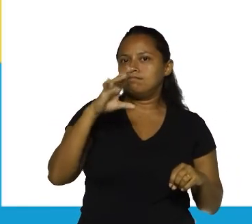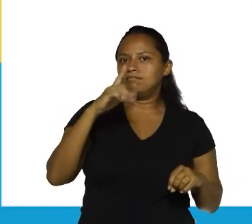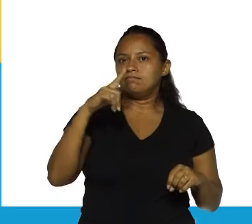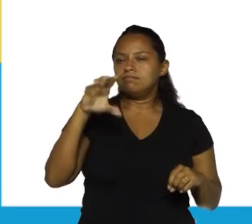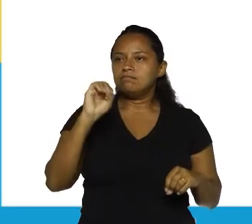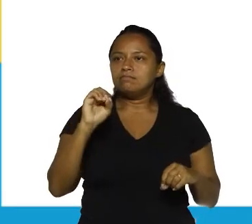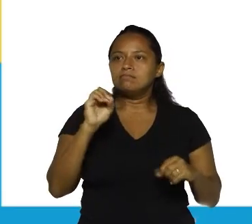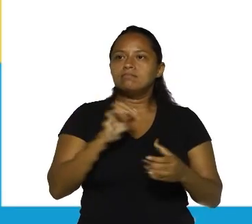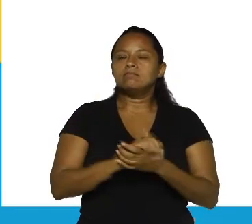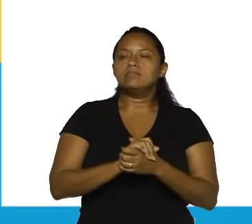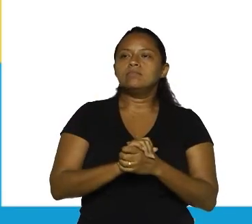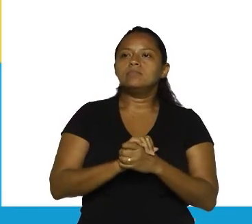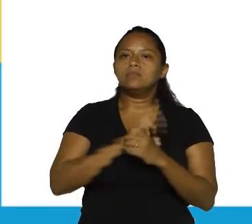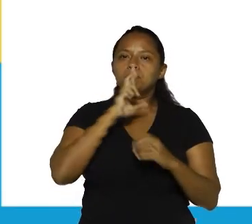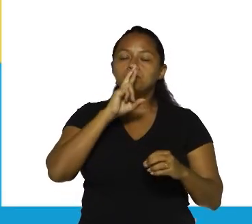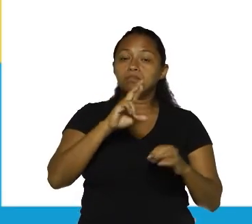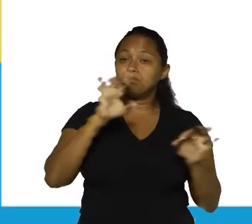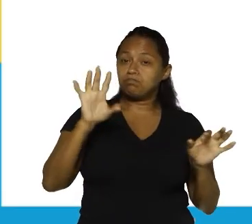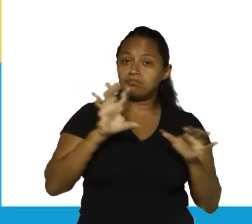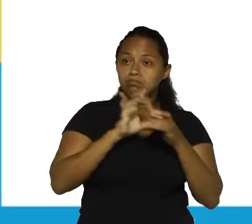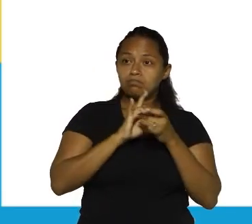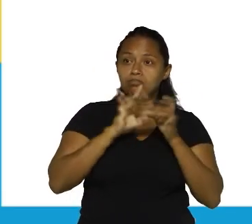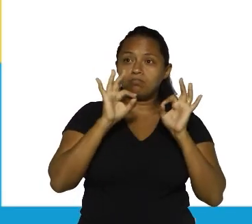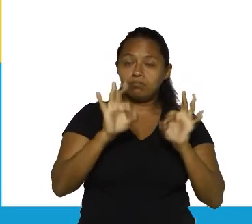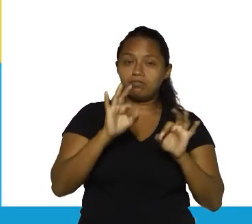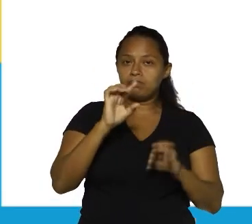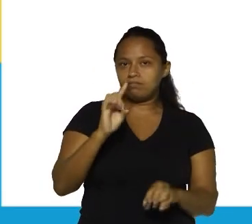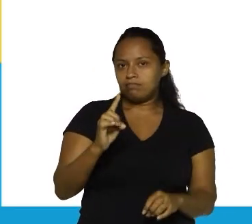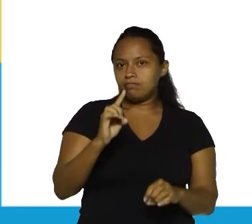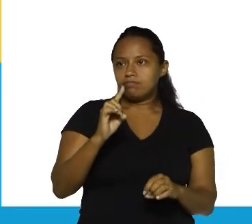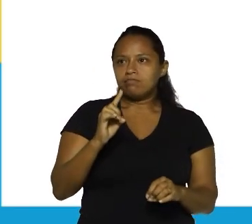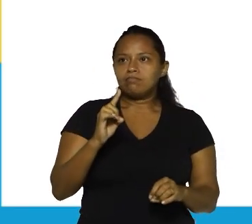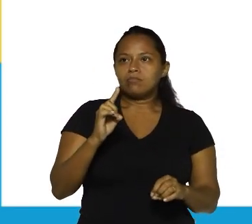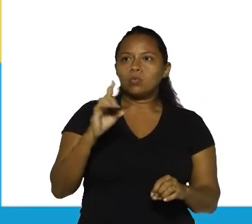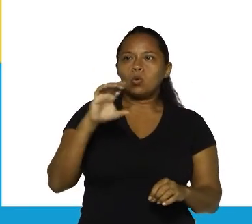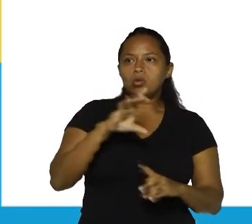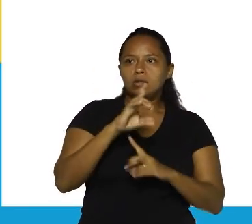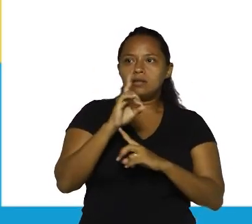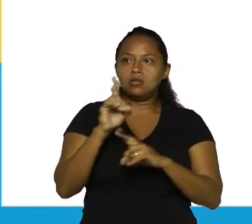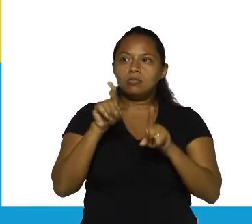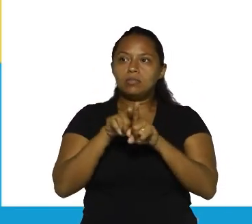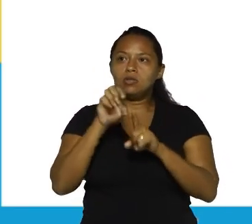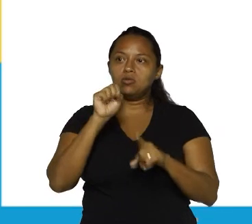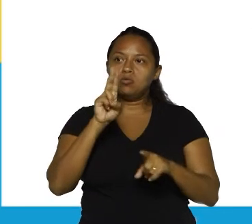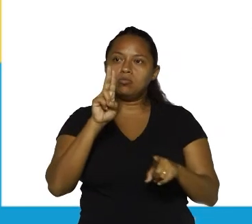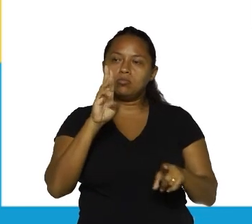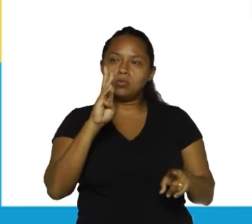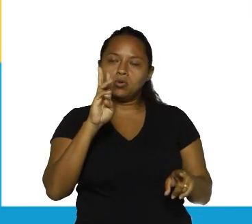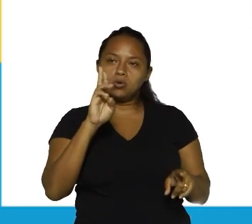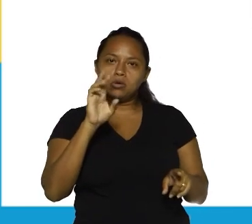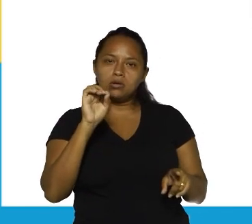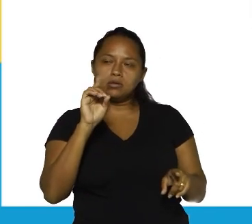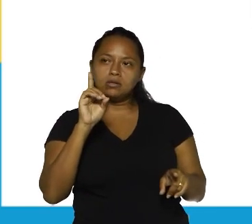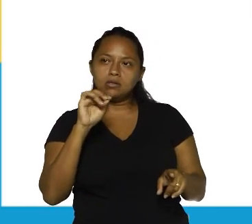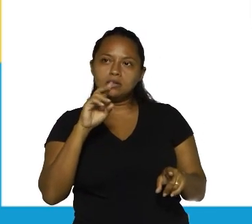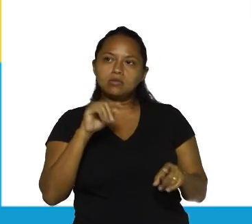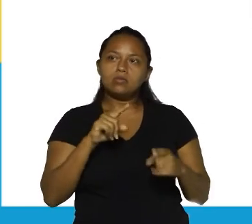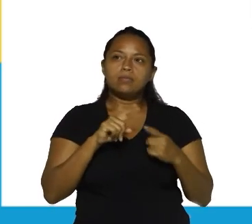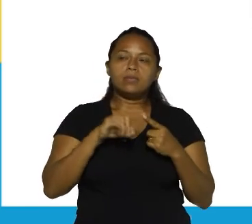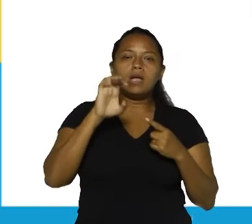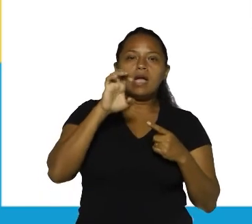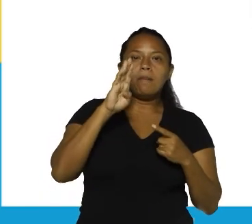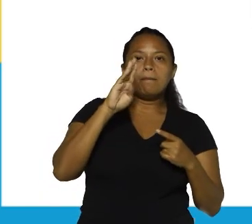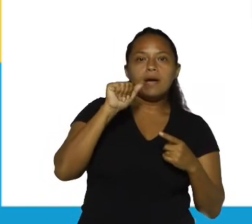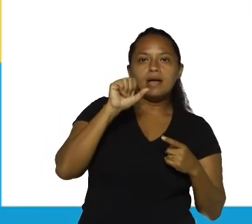certo? Então, aqui nós temos coordenação e subordinação. Quatro orações seriam quais? É